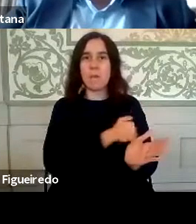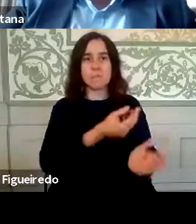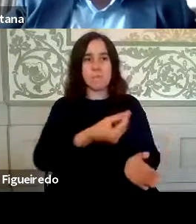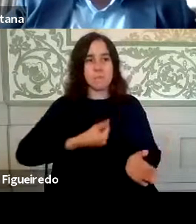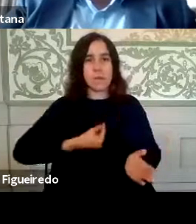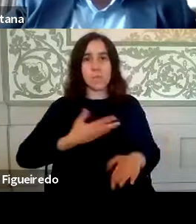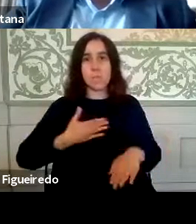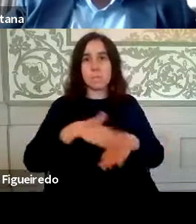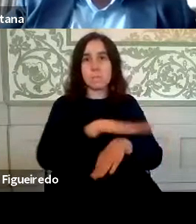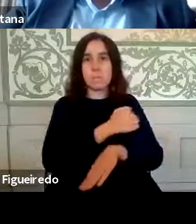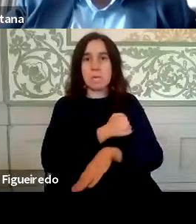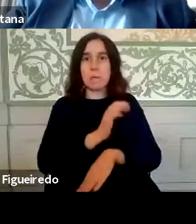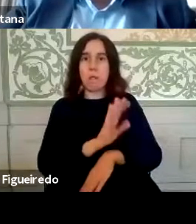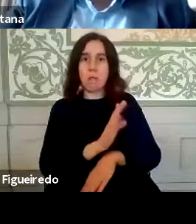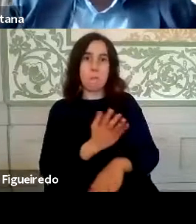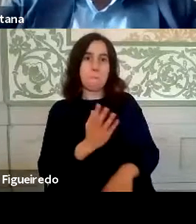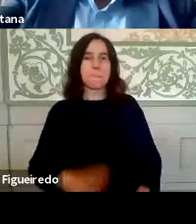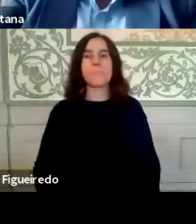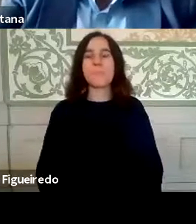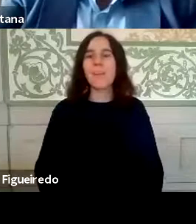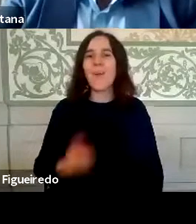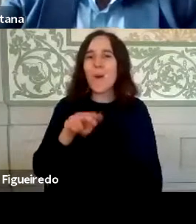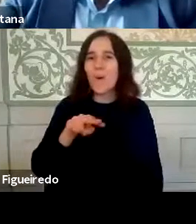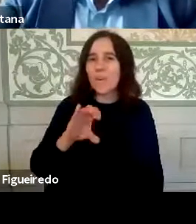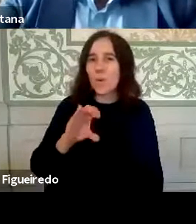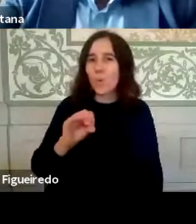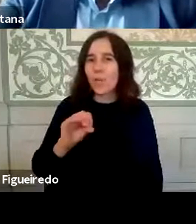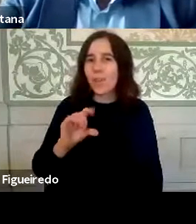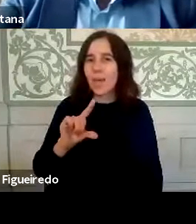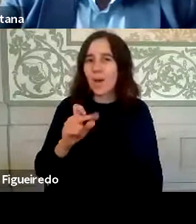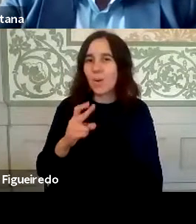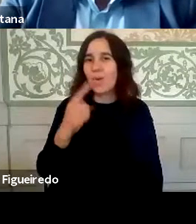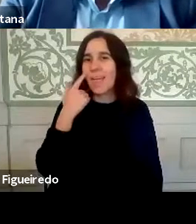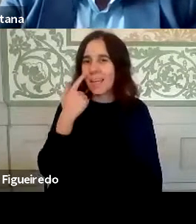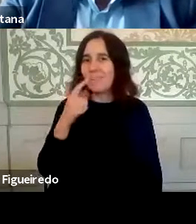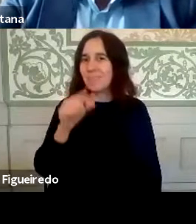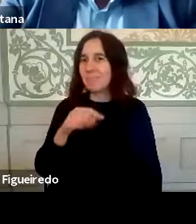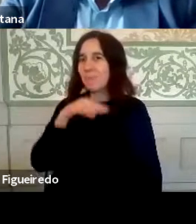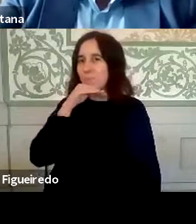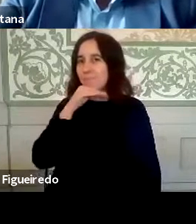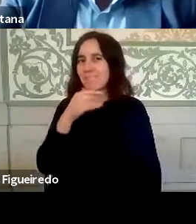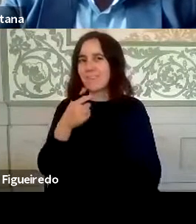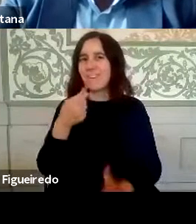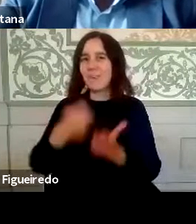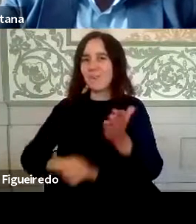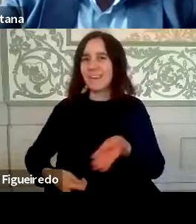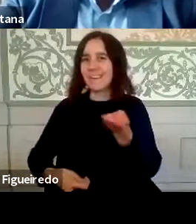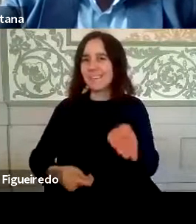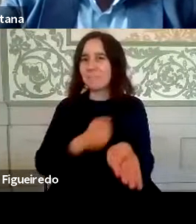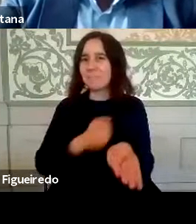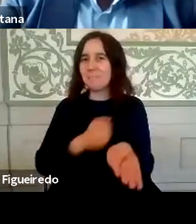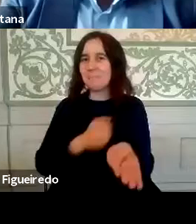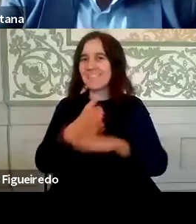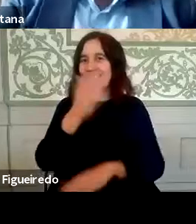casa, não é? E portanto isto é... Cláudio, direi também que a polícia com grande probabilidade vai mandar a nota também com grande facilidade para casa diretamente.